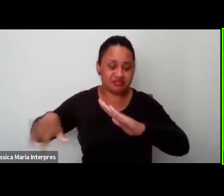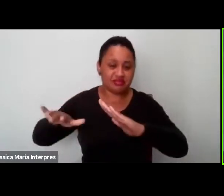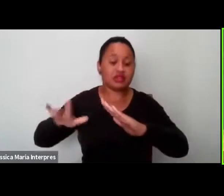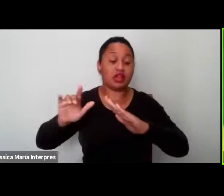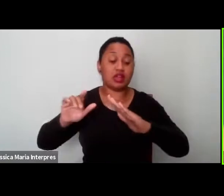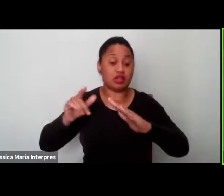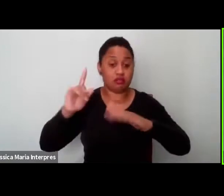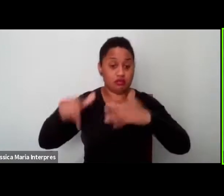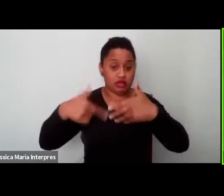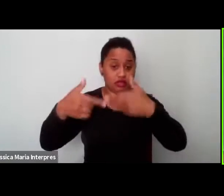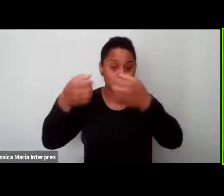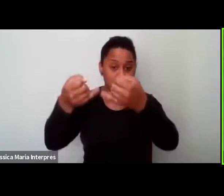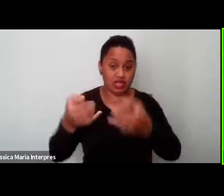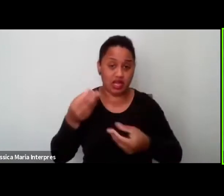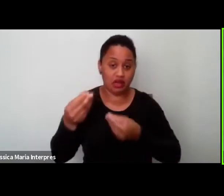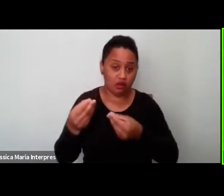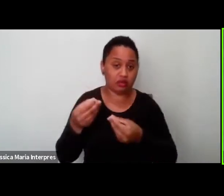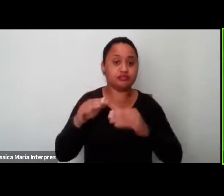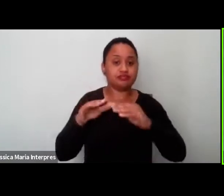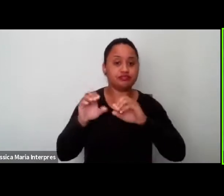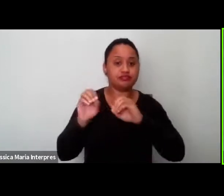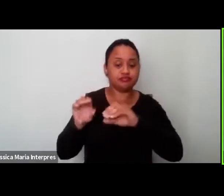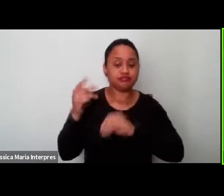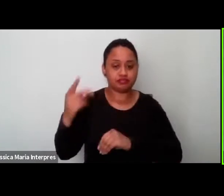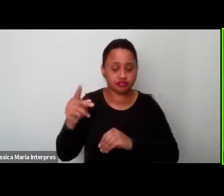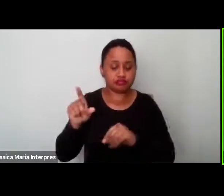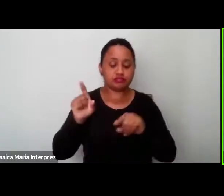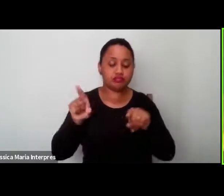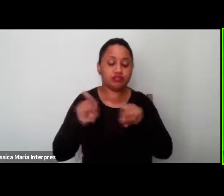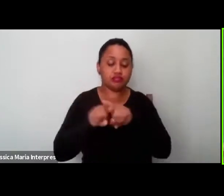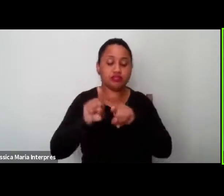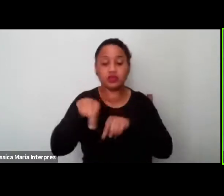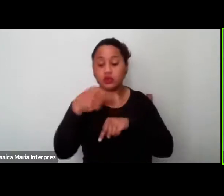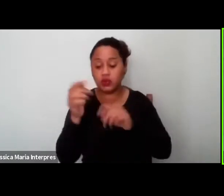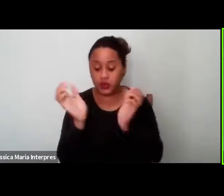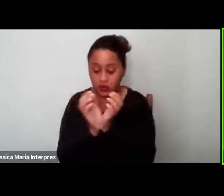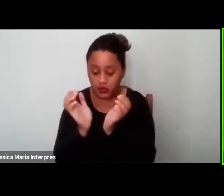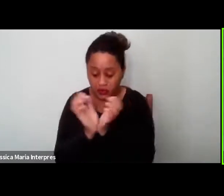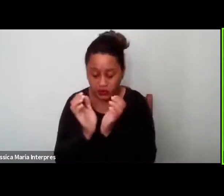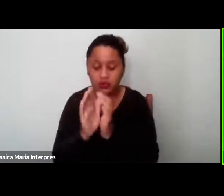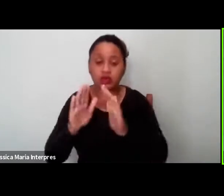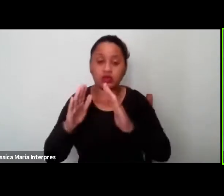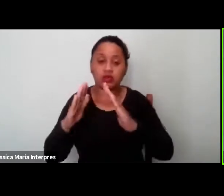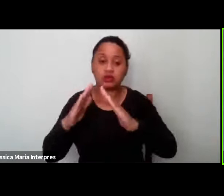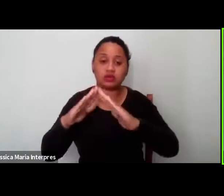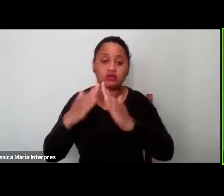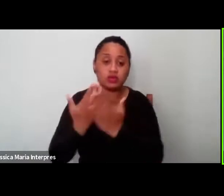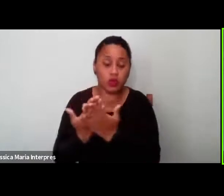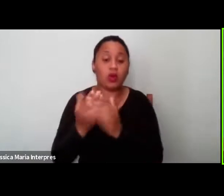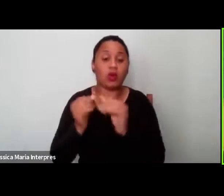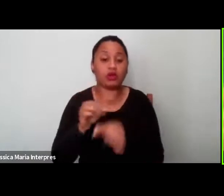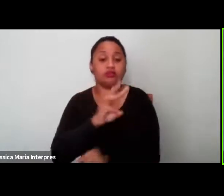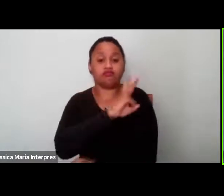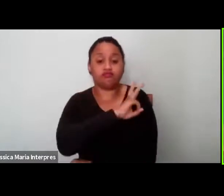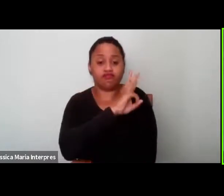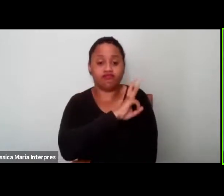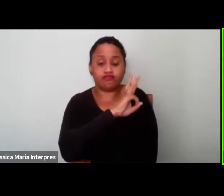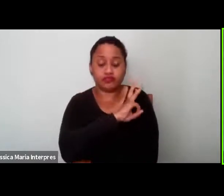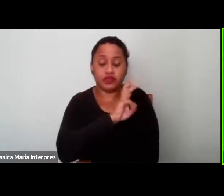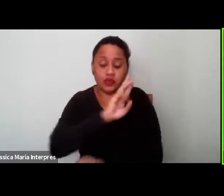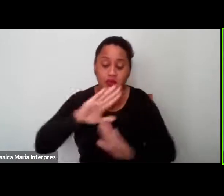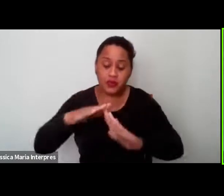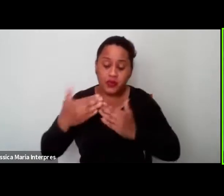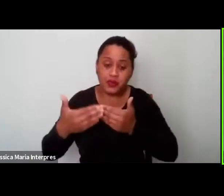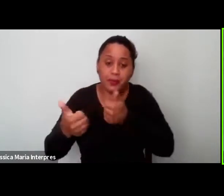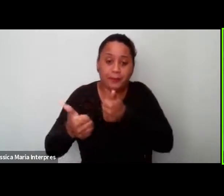e um outro grupo, então, que estuda no ensino médio, numa escola, né, próxima,